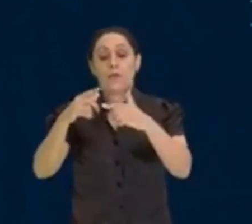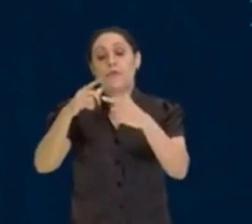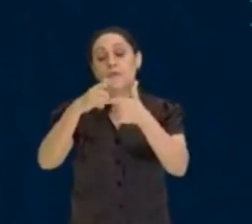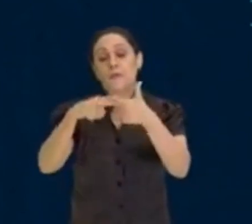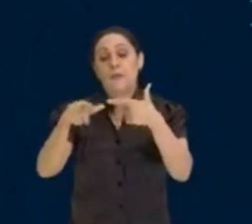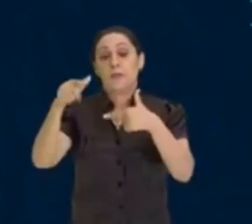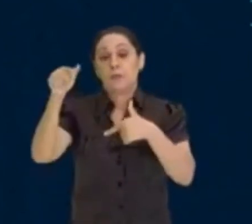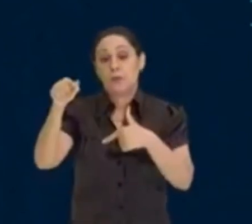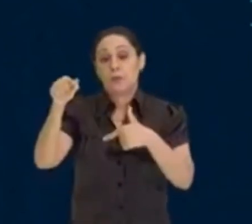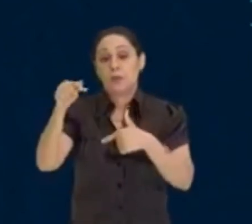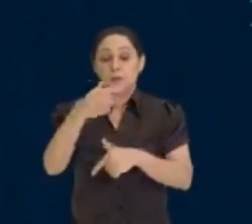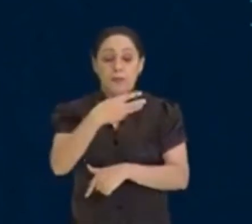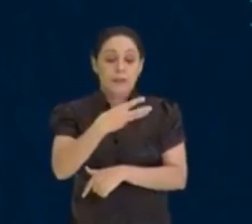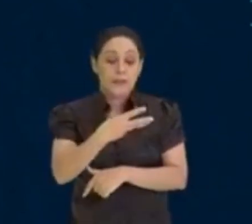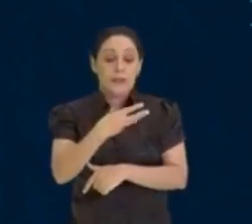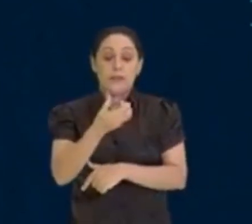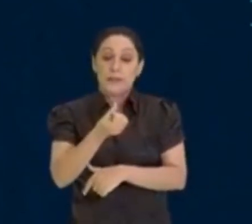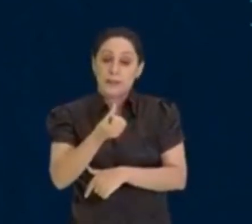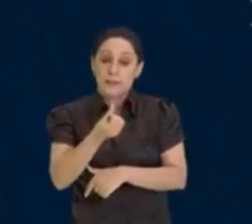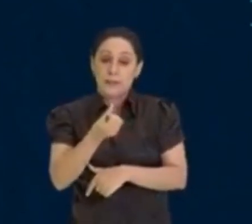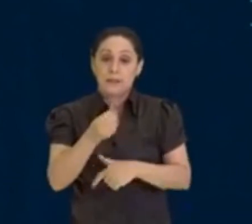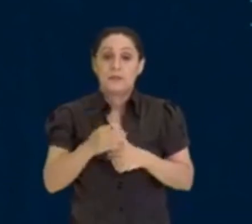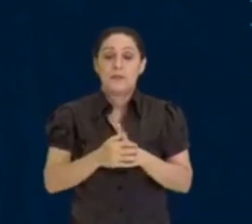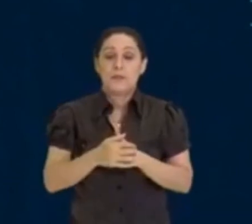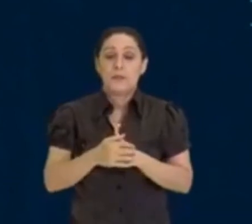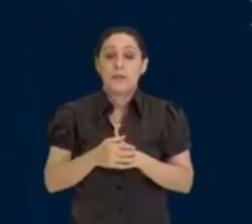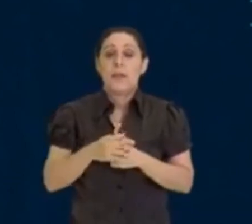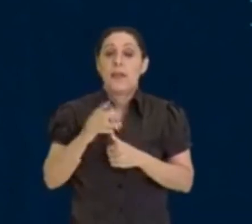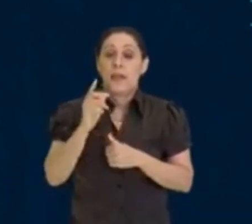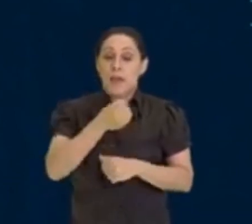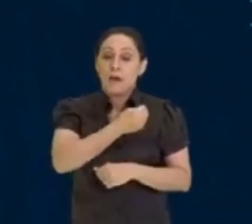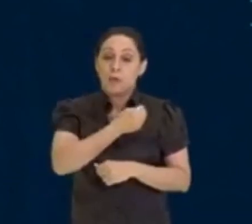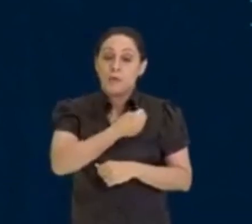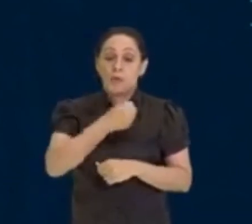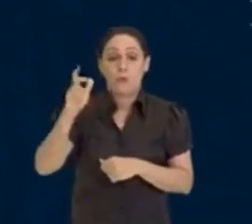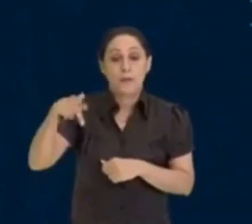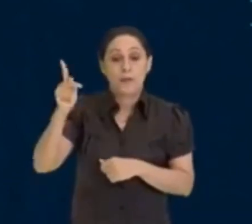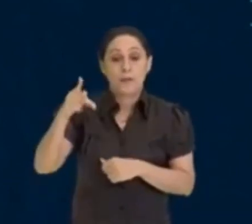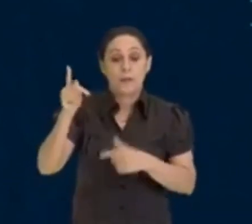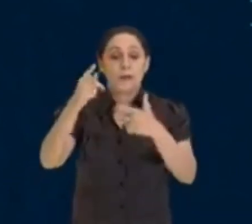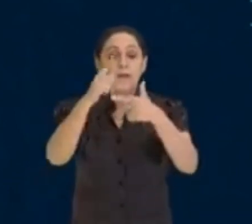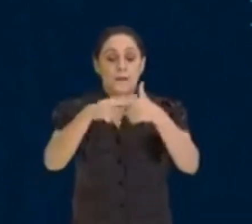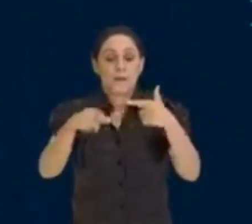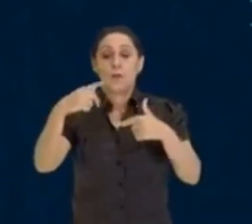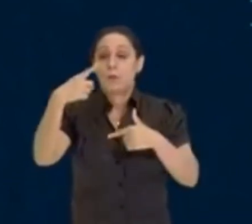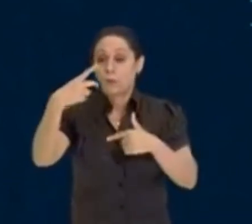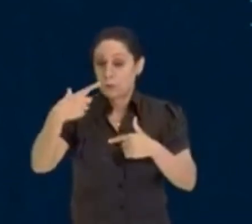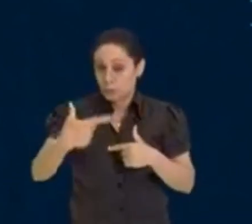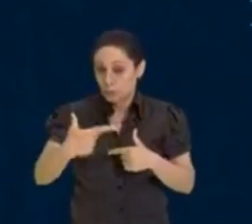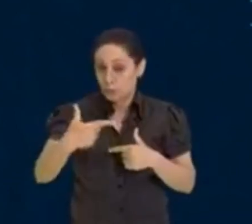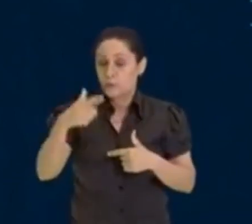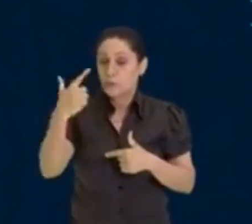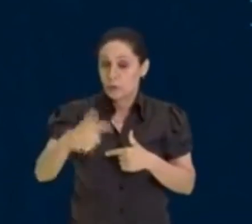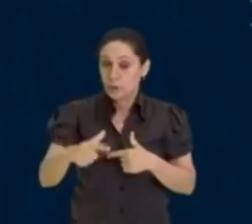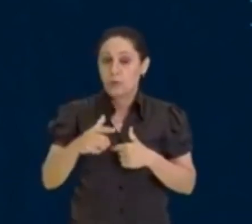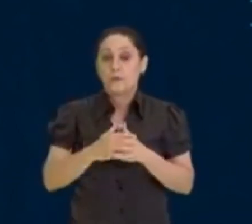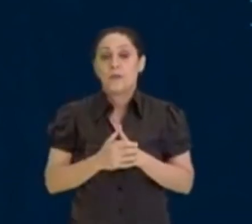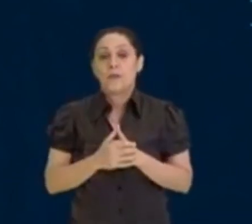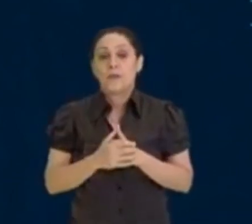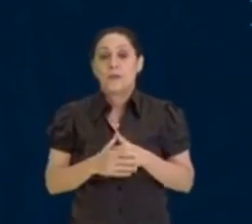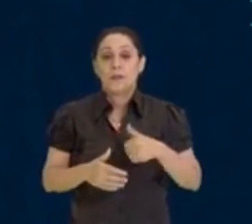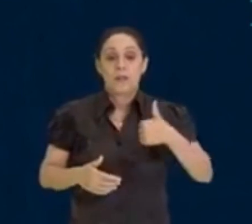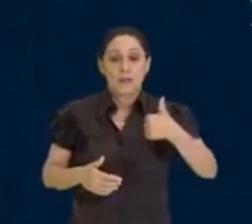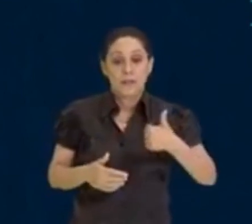certo? 36 é número par, divido por 2 de novo, aí, nesse caso, vai dar